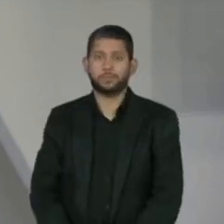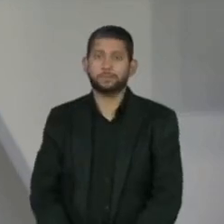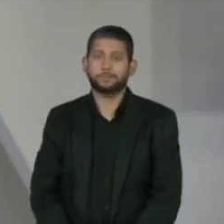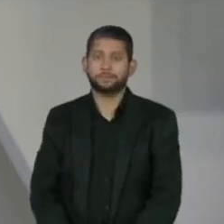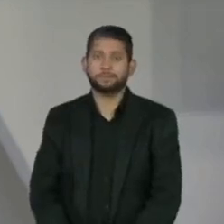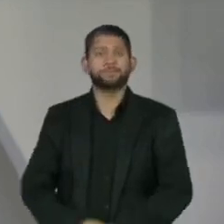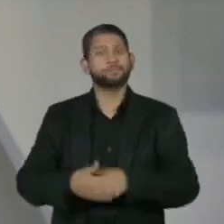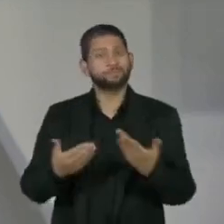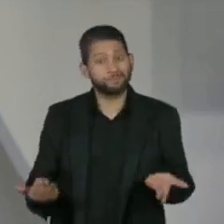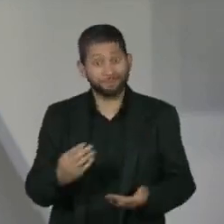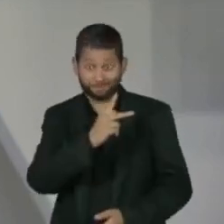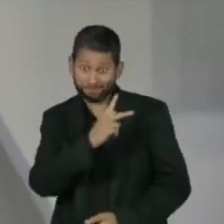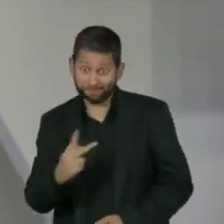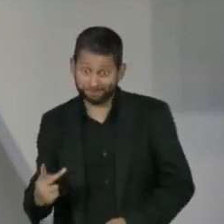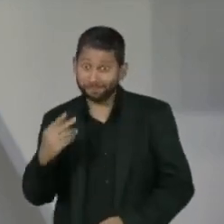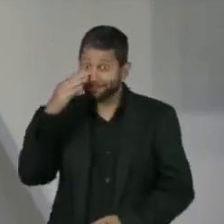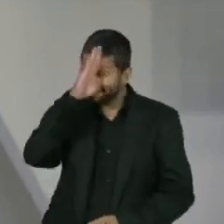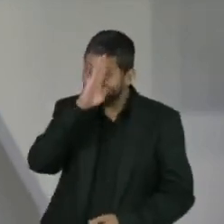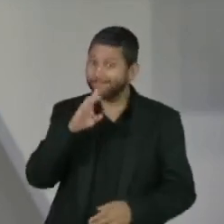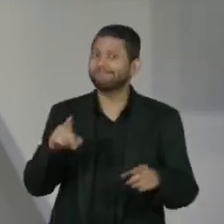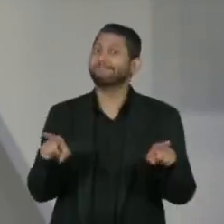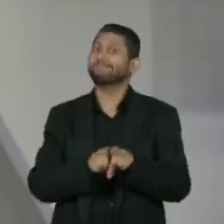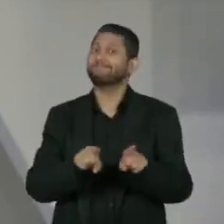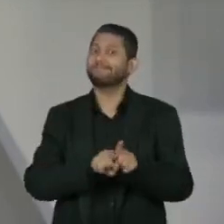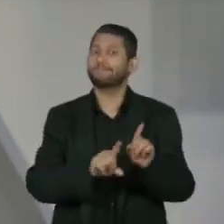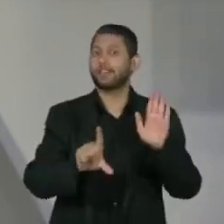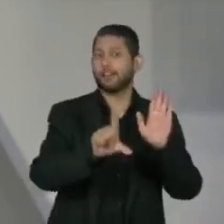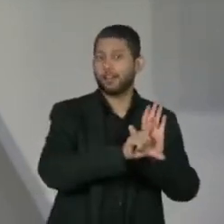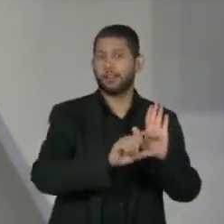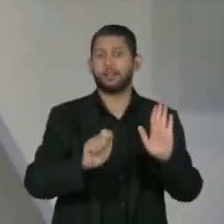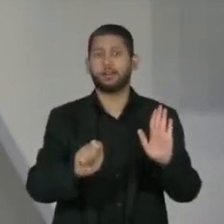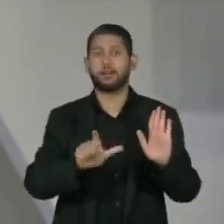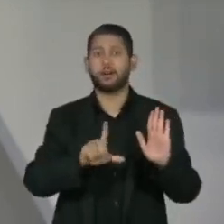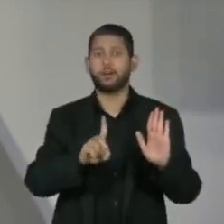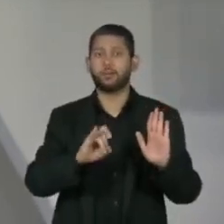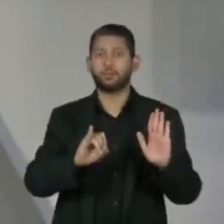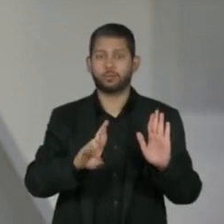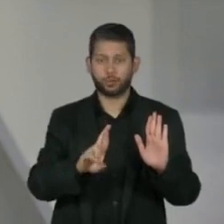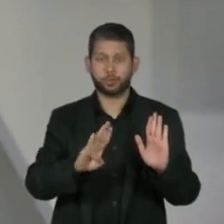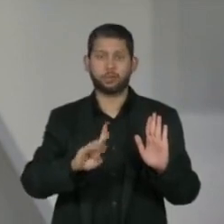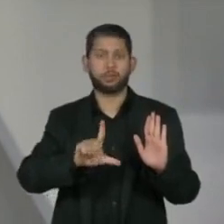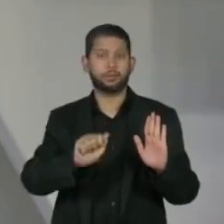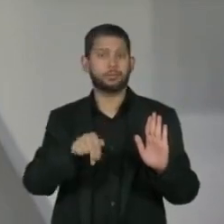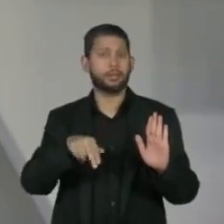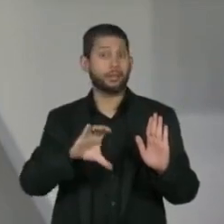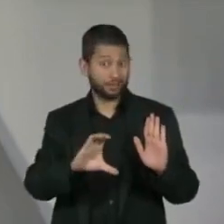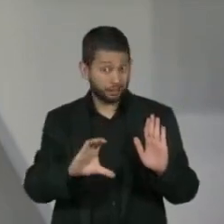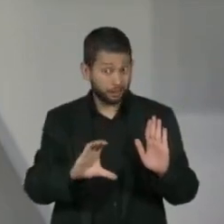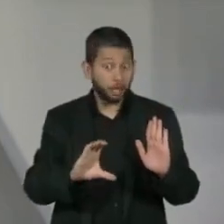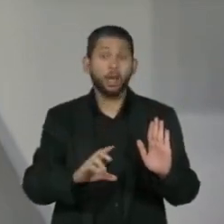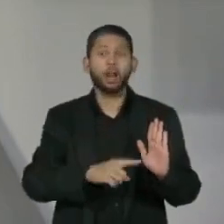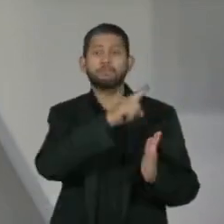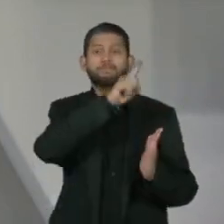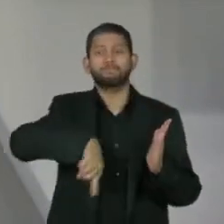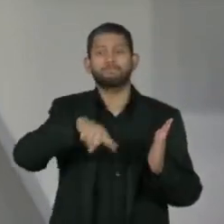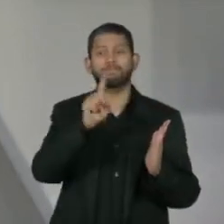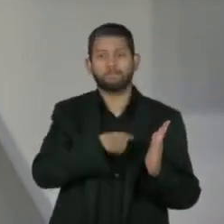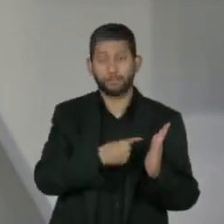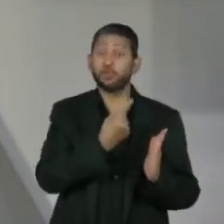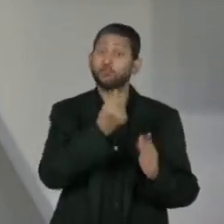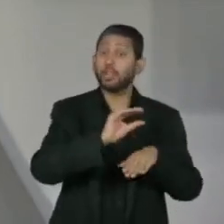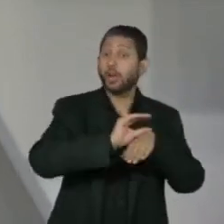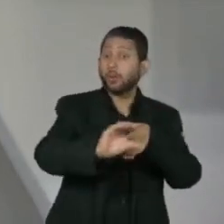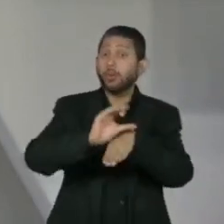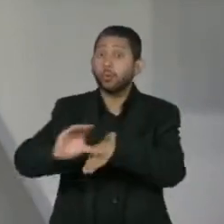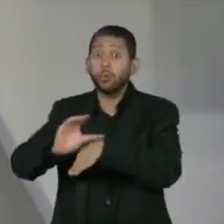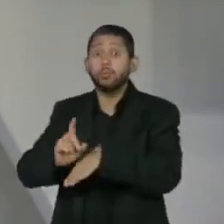E o presidente Jair Bolsonaro vetou a lei Aldir Blanc, que libera 3 bilhões de reais dos cofres federais para estados e municípios